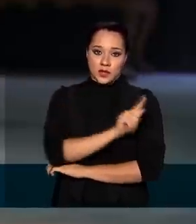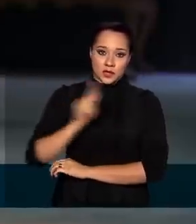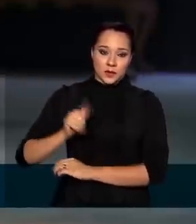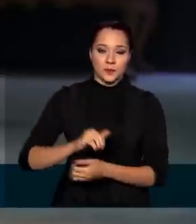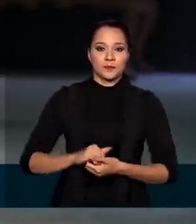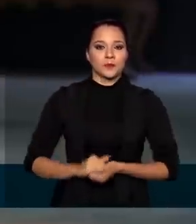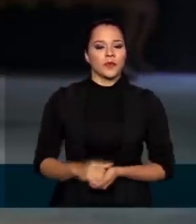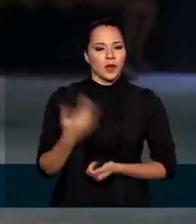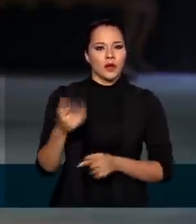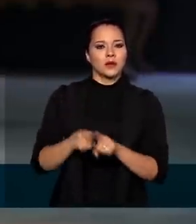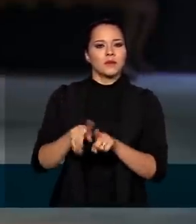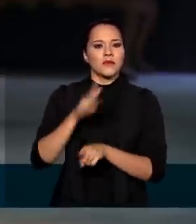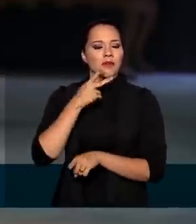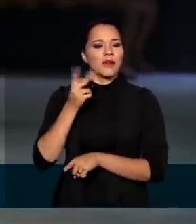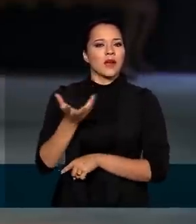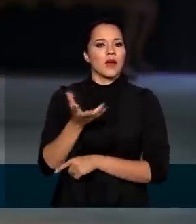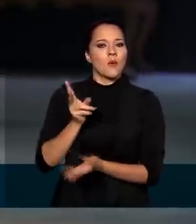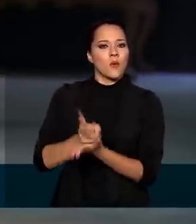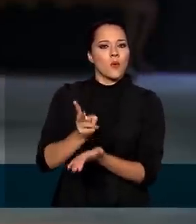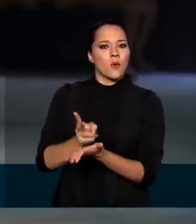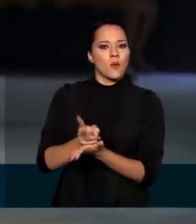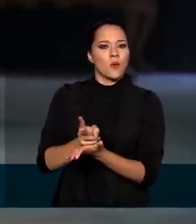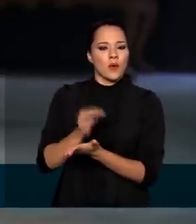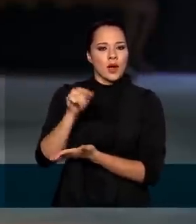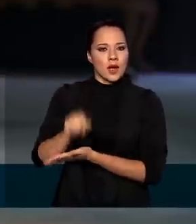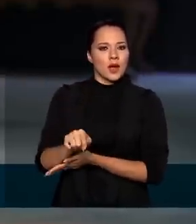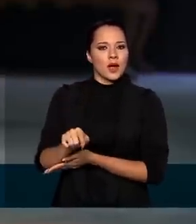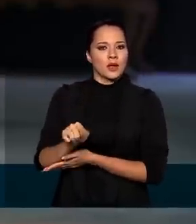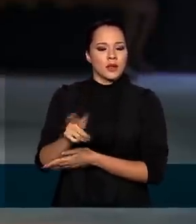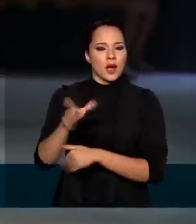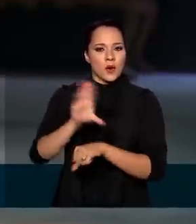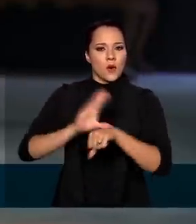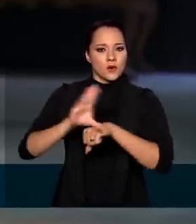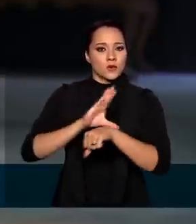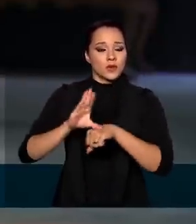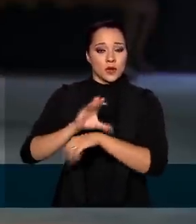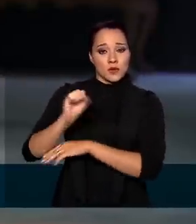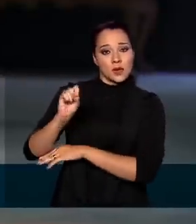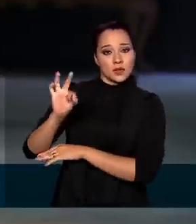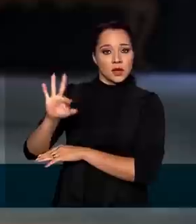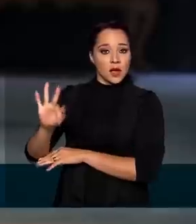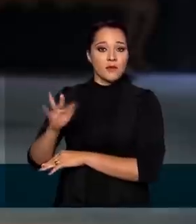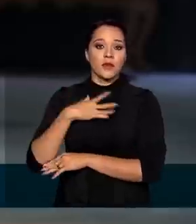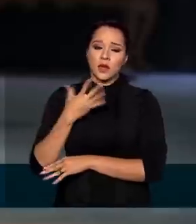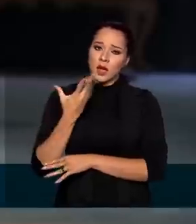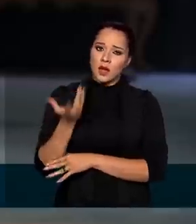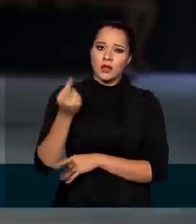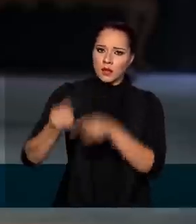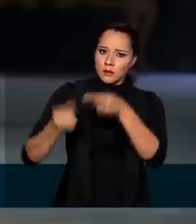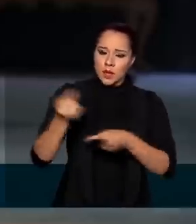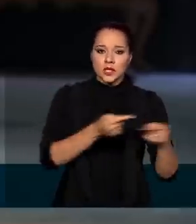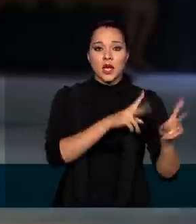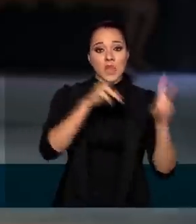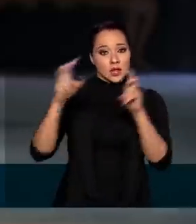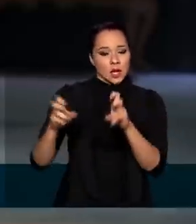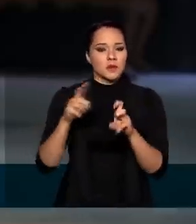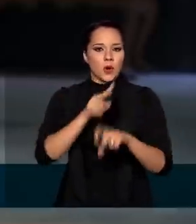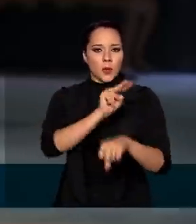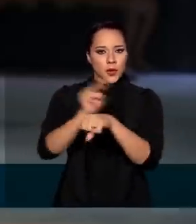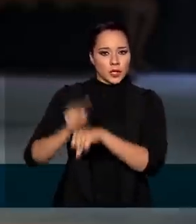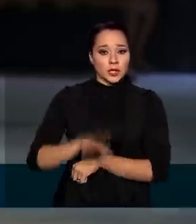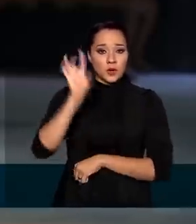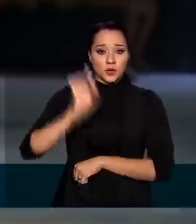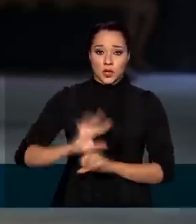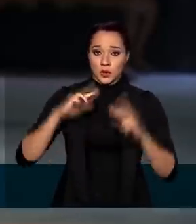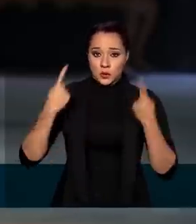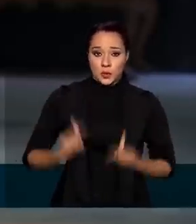STF. Ele disse que quer manter a vocação constitucional do Supremo e que pretende debater assuntos como proteção aos